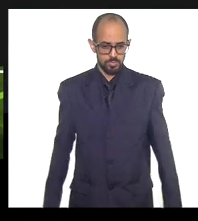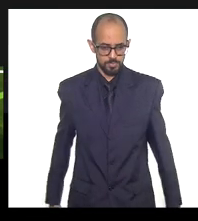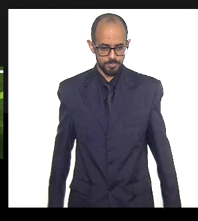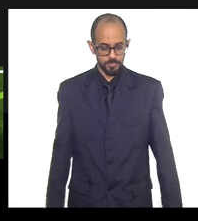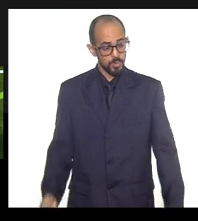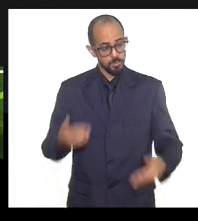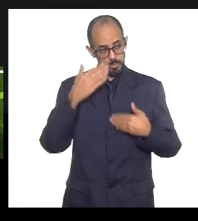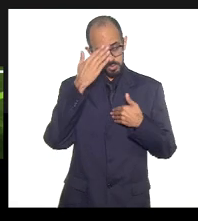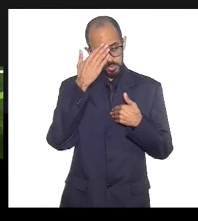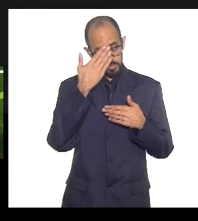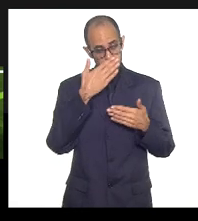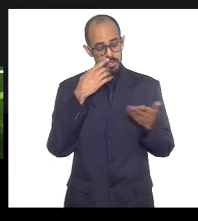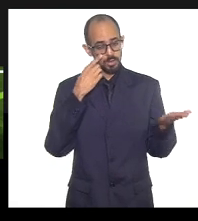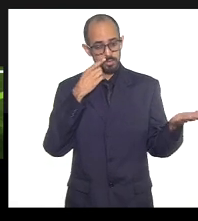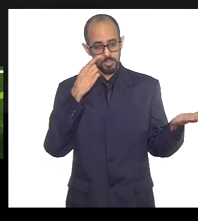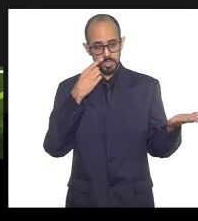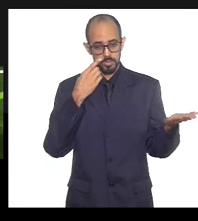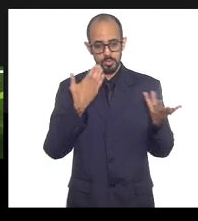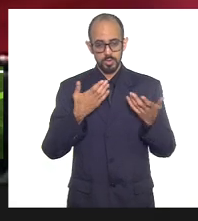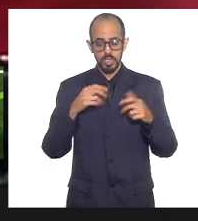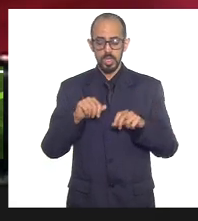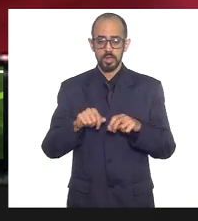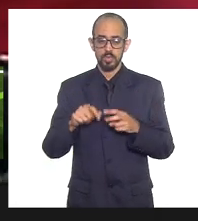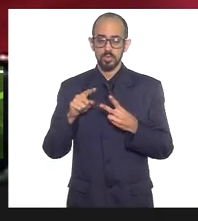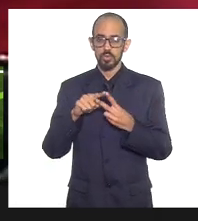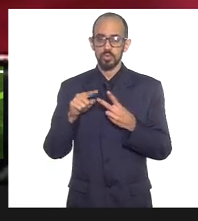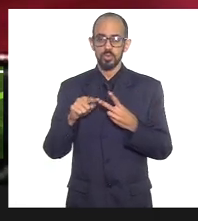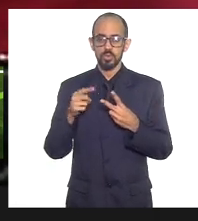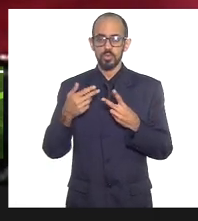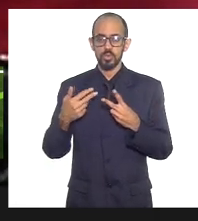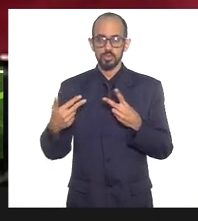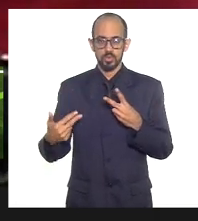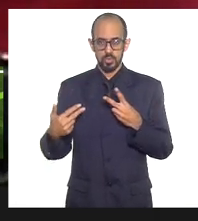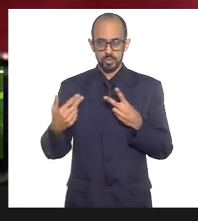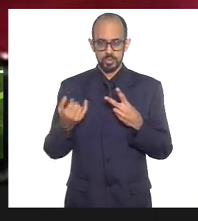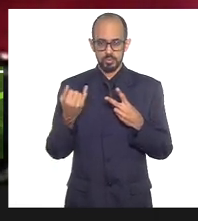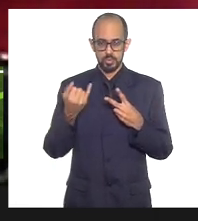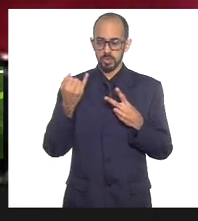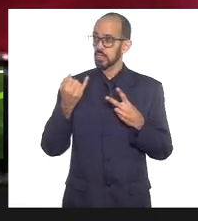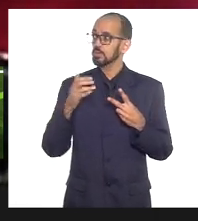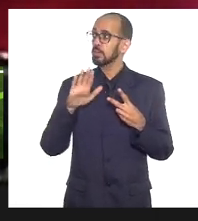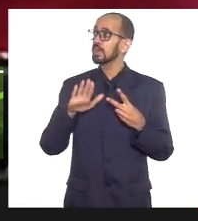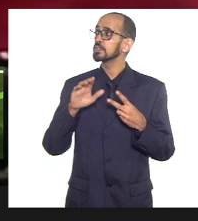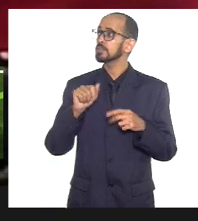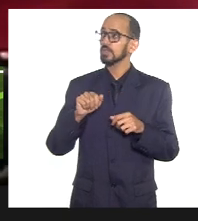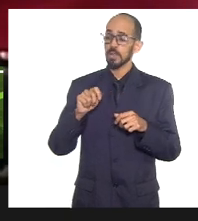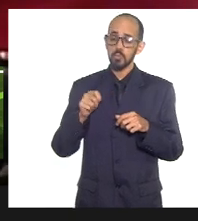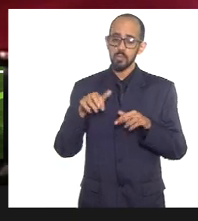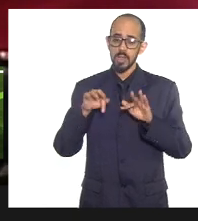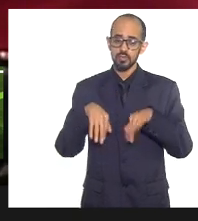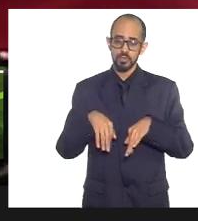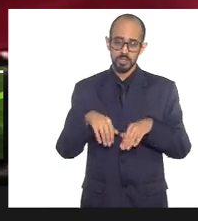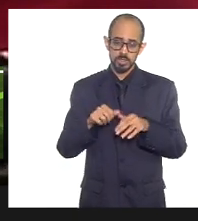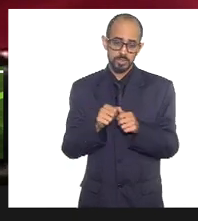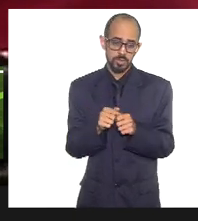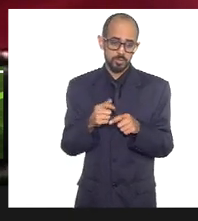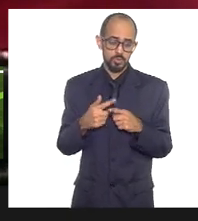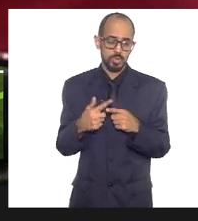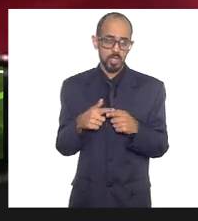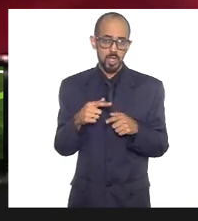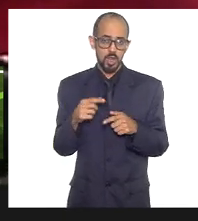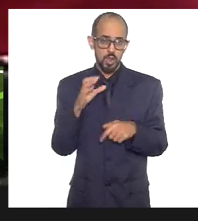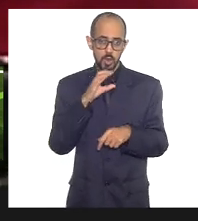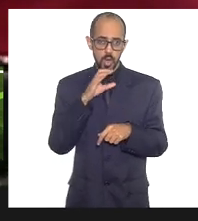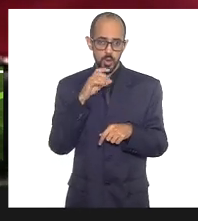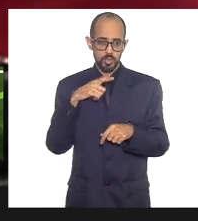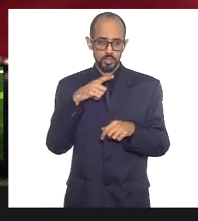Obrigada, eu queria fazer duas breves considerações, porque estamos terminando a nossa audiência, uma vez que temos daqui a pouco uma